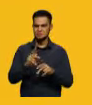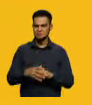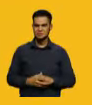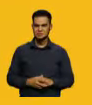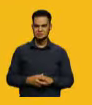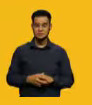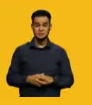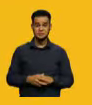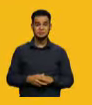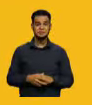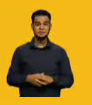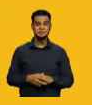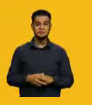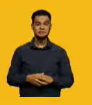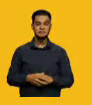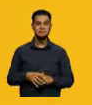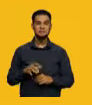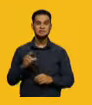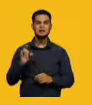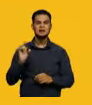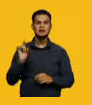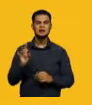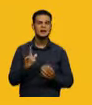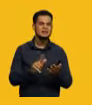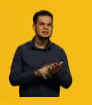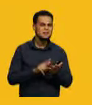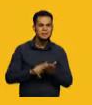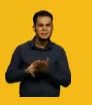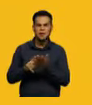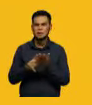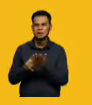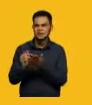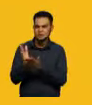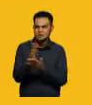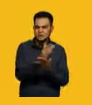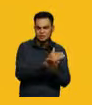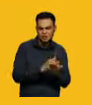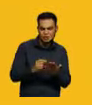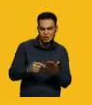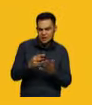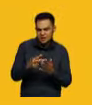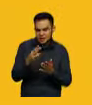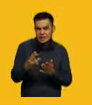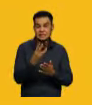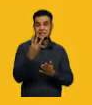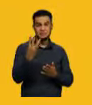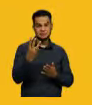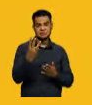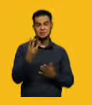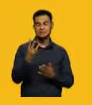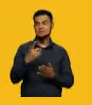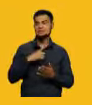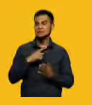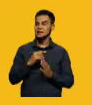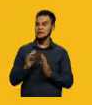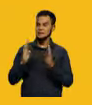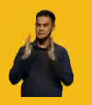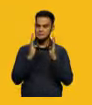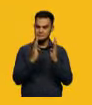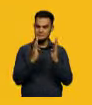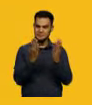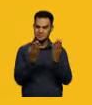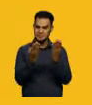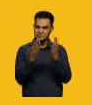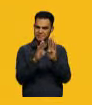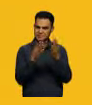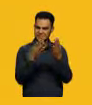Cada página está dividida em três partes iguais. Então, nós temos aqui a primeira coluna, a parte que dobra para